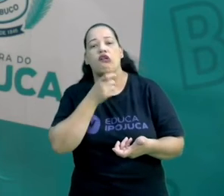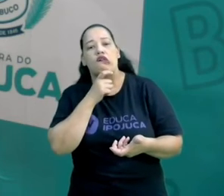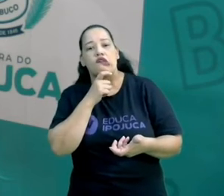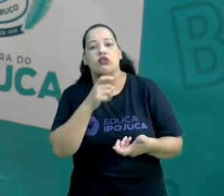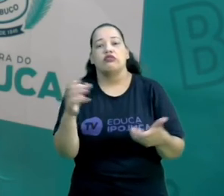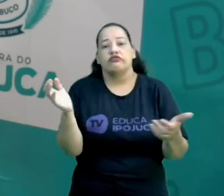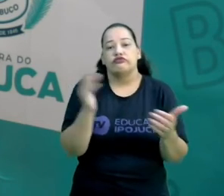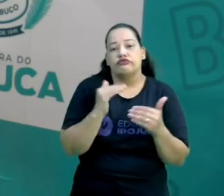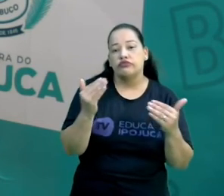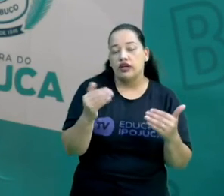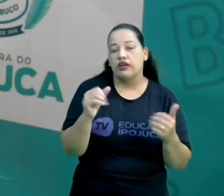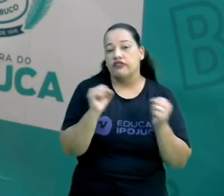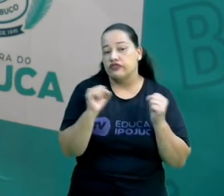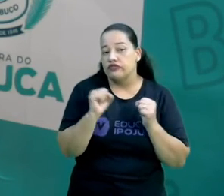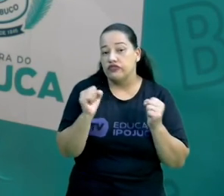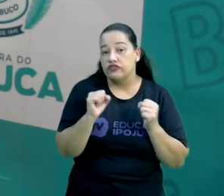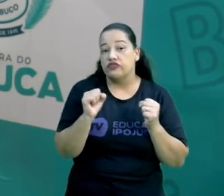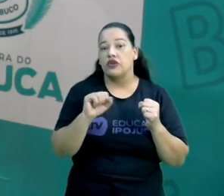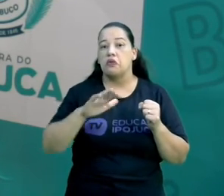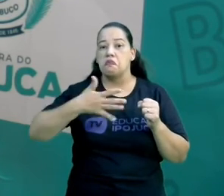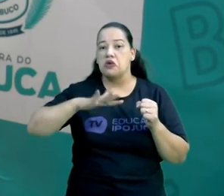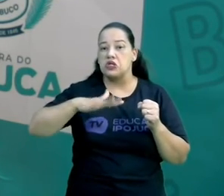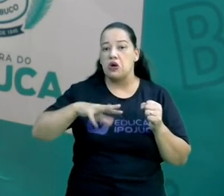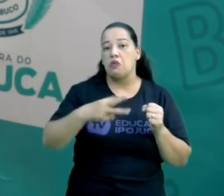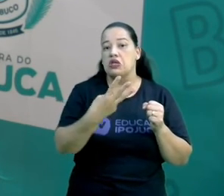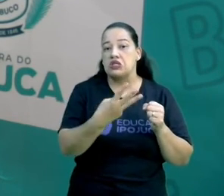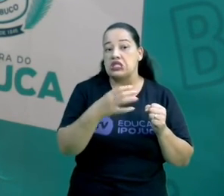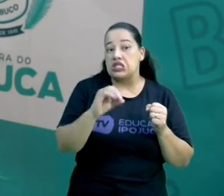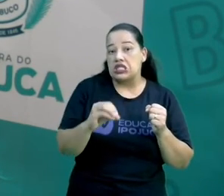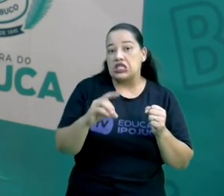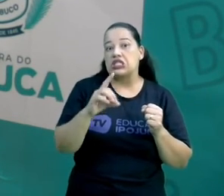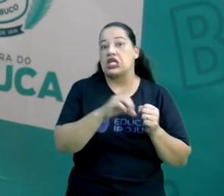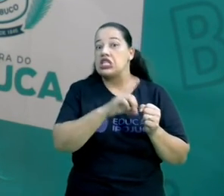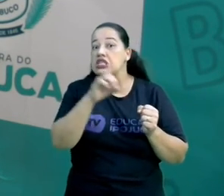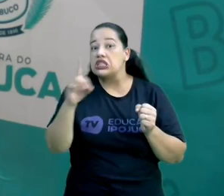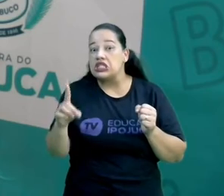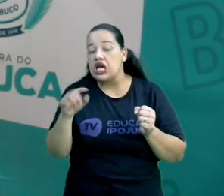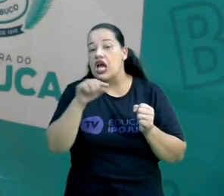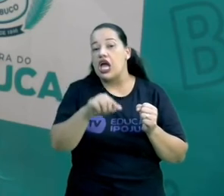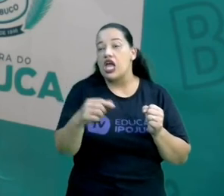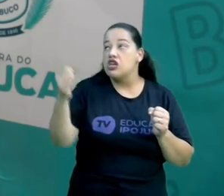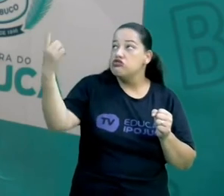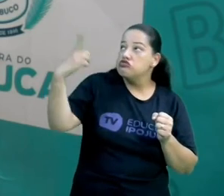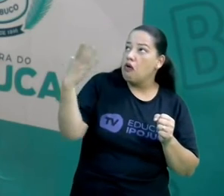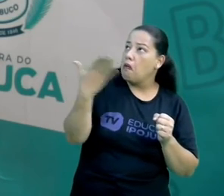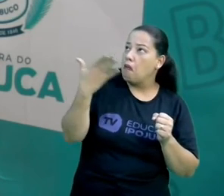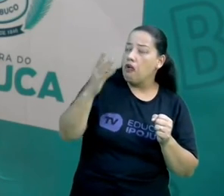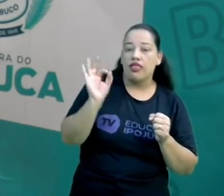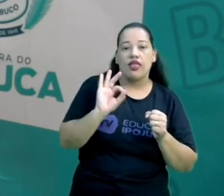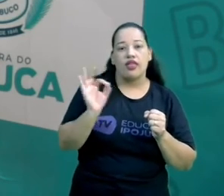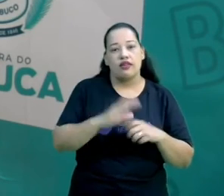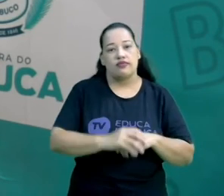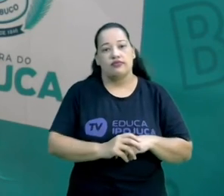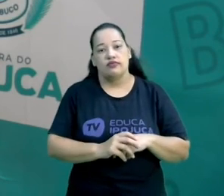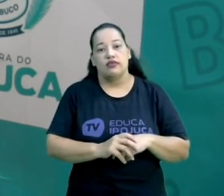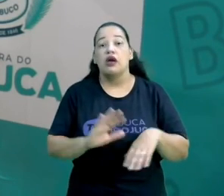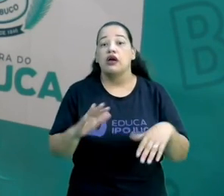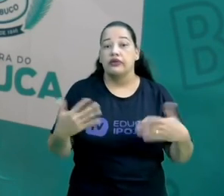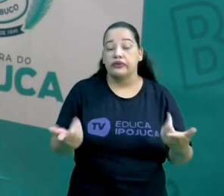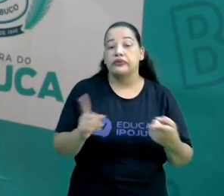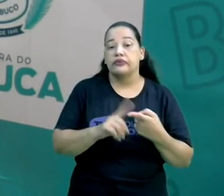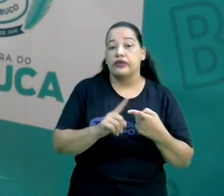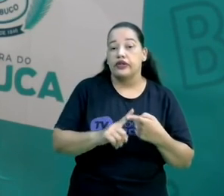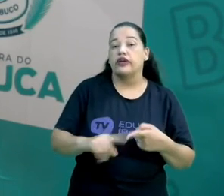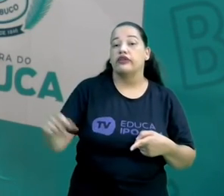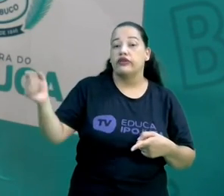vezes passam de 30 a 60 dias sem ver a luz do sol. E, durante o verão, eles passam também mais ou menos esse